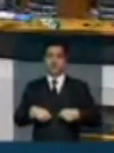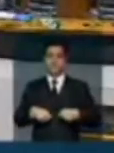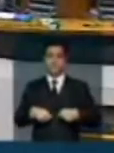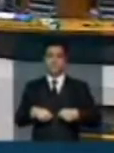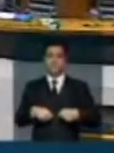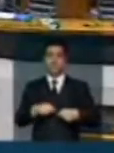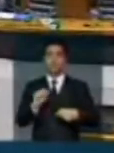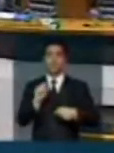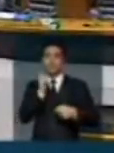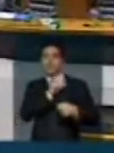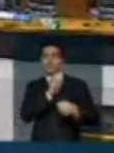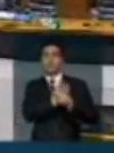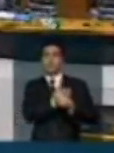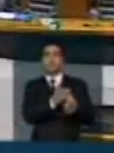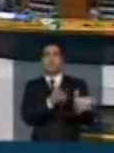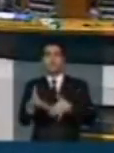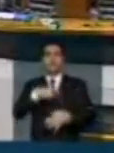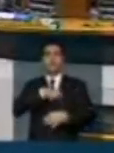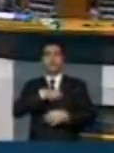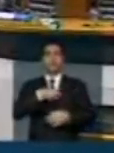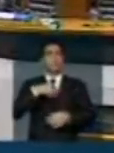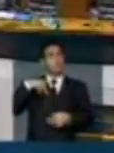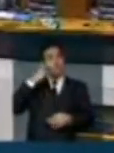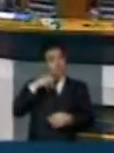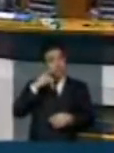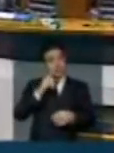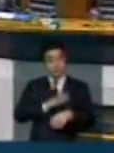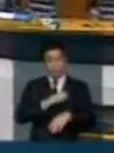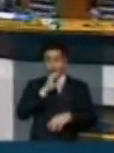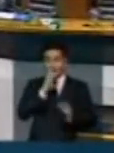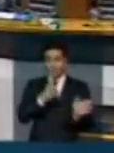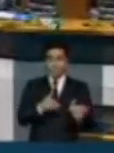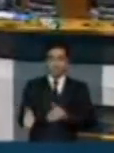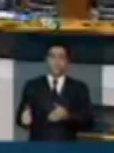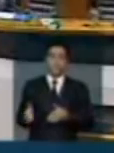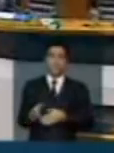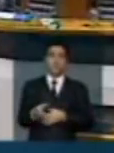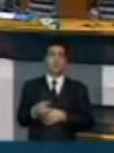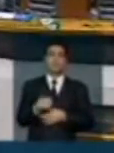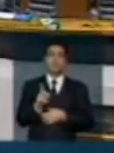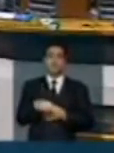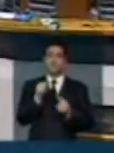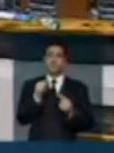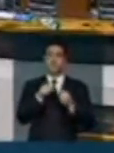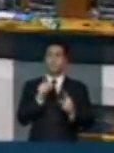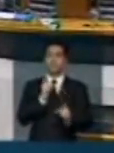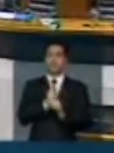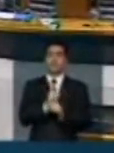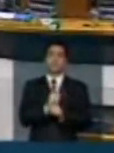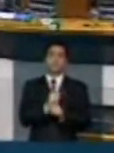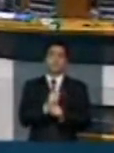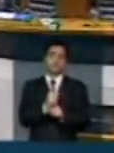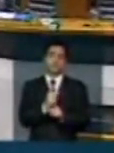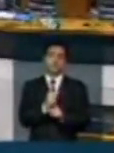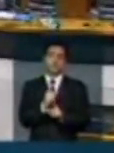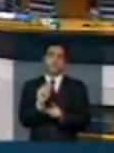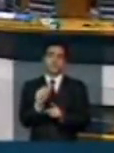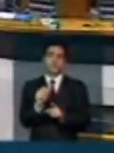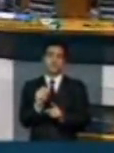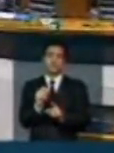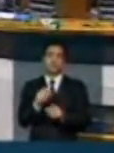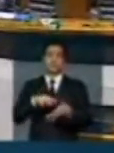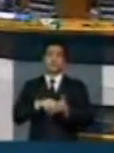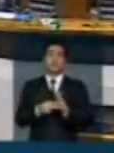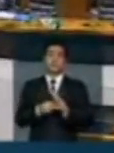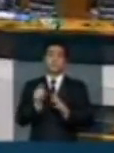se processar a reforma política no menor espaço de tempo possível, indo-se assim ao encontro daquilo que representa, sem dúvida, uma